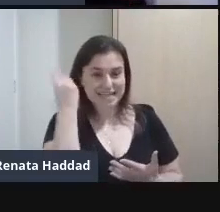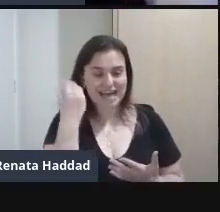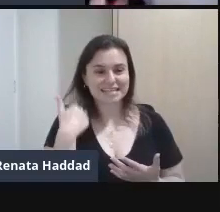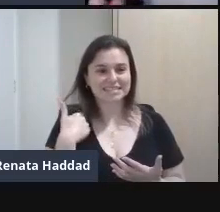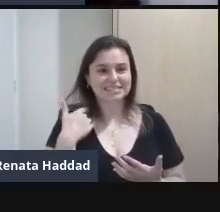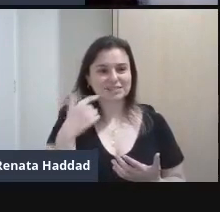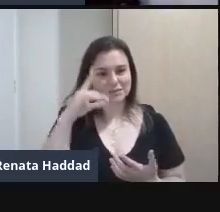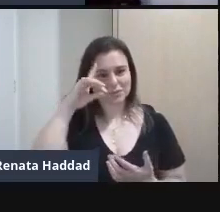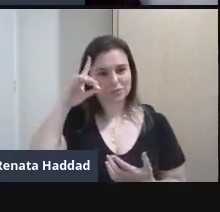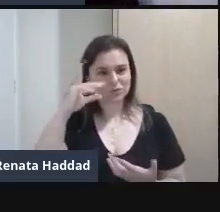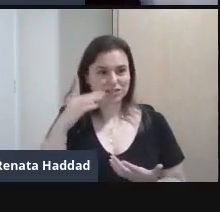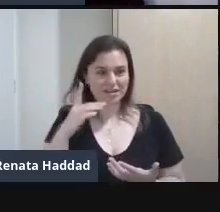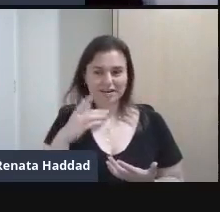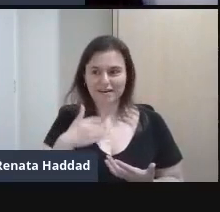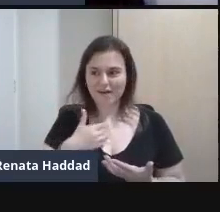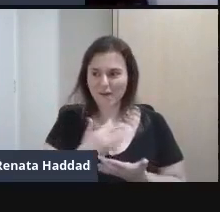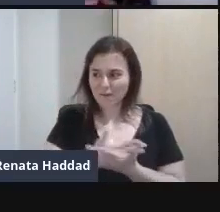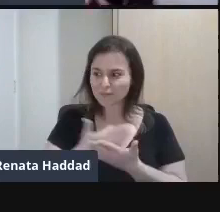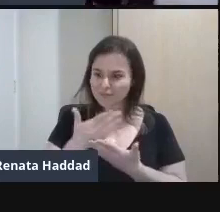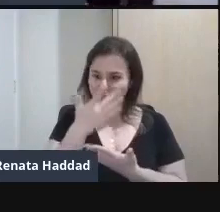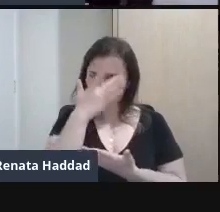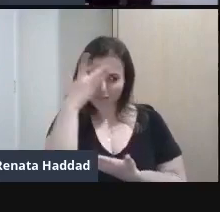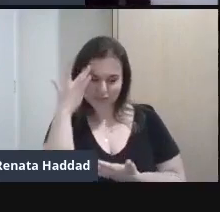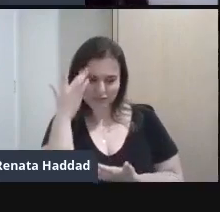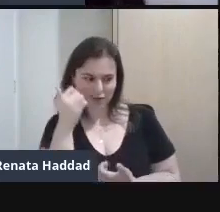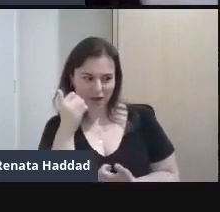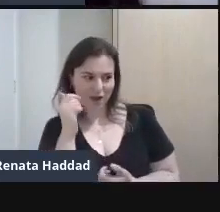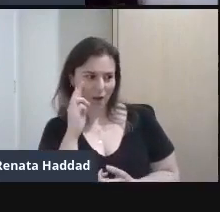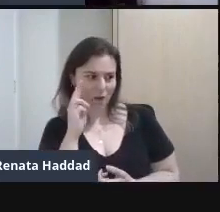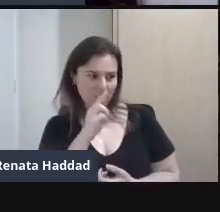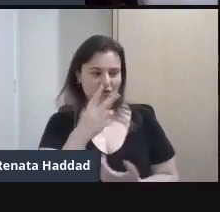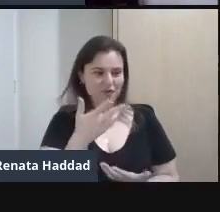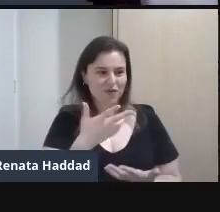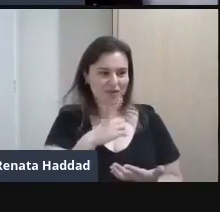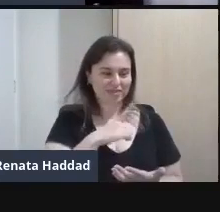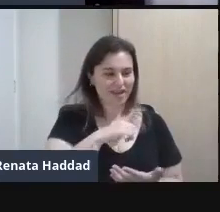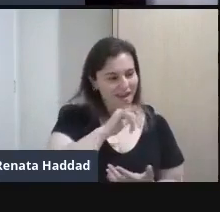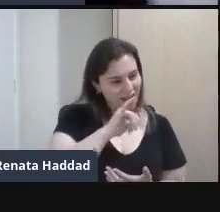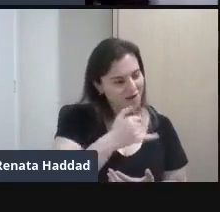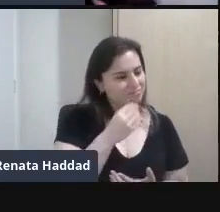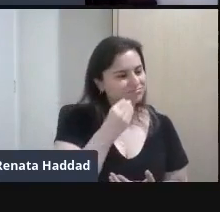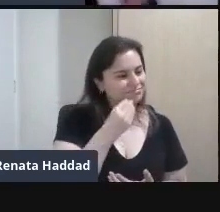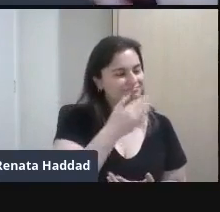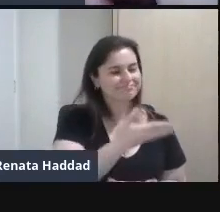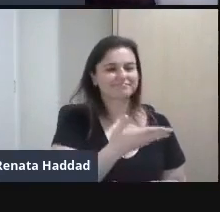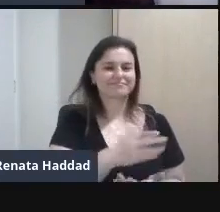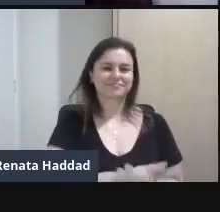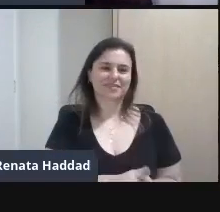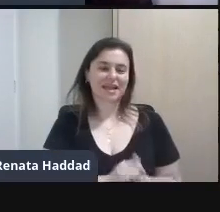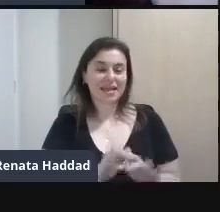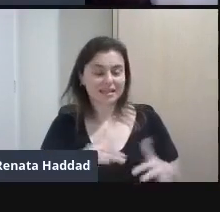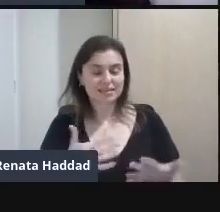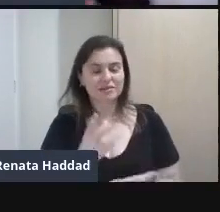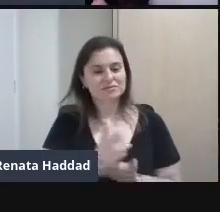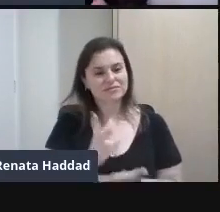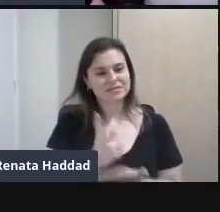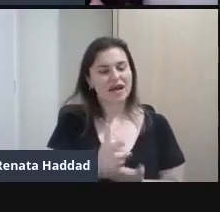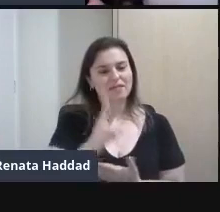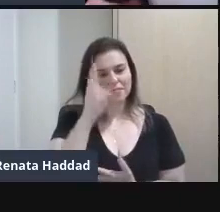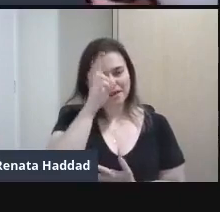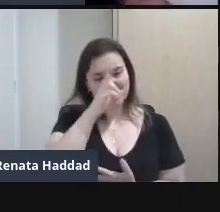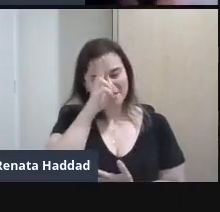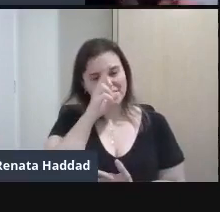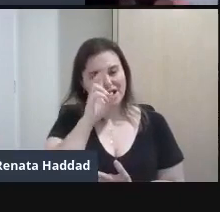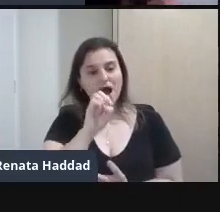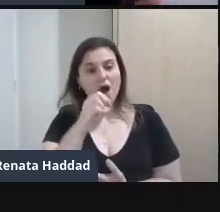abriu uma porta Alguém te deu uma oportunidade Então eu fico sempre pensando Nisso também De sempre relembrar Ou de